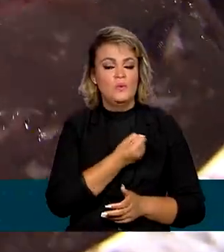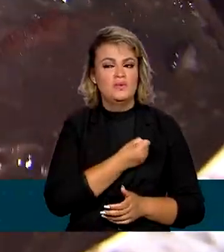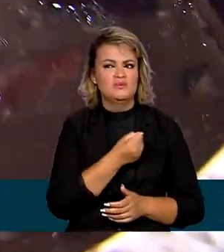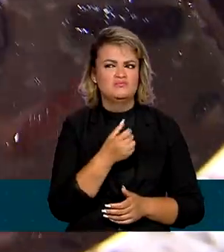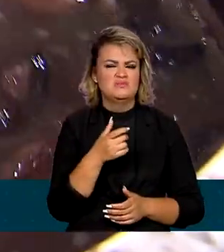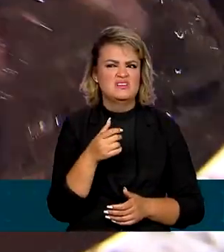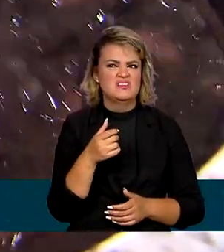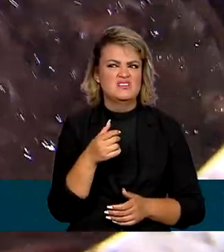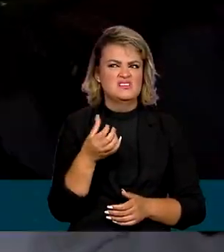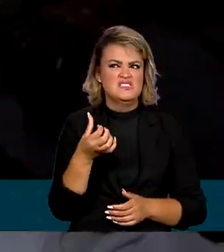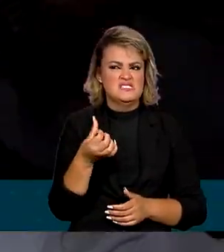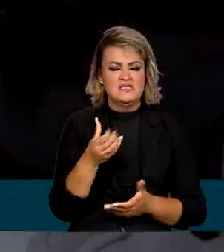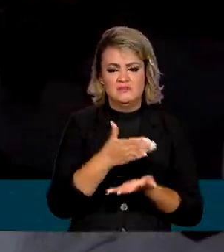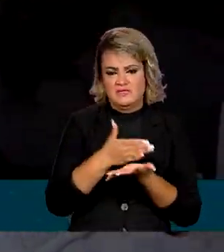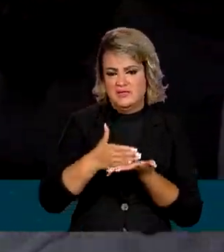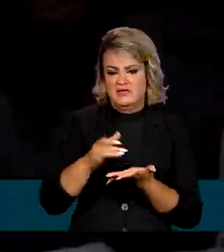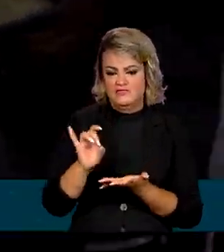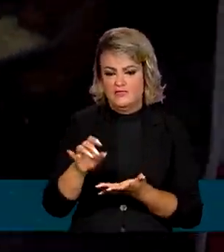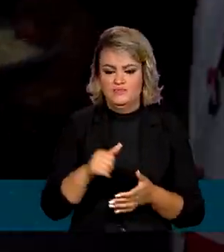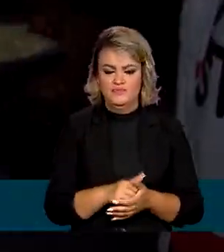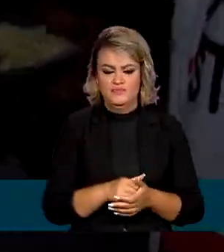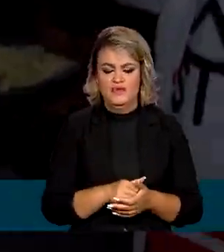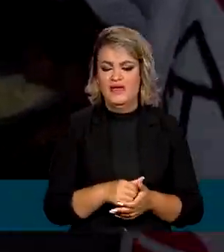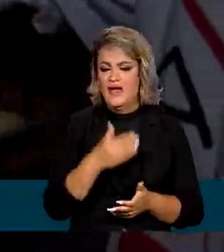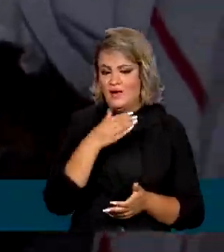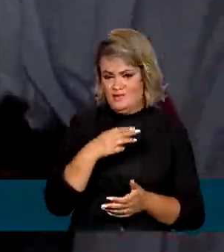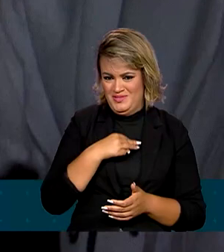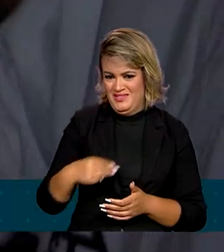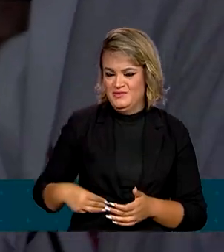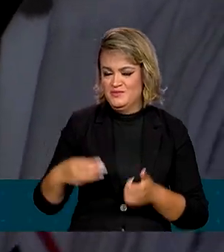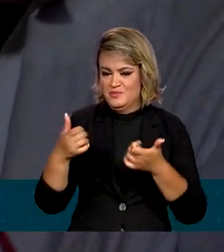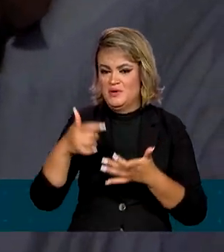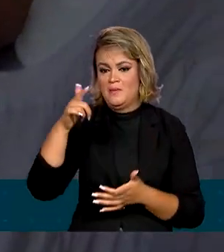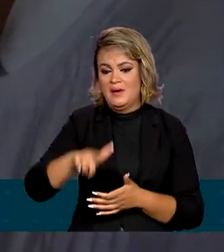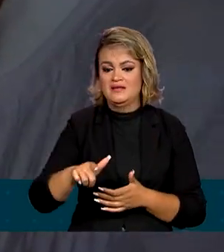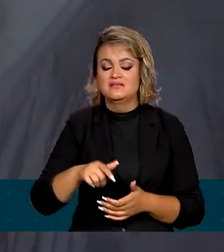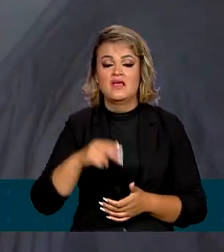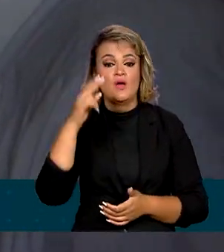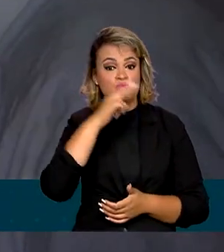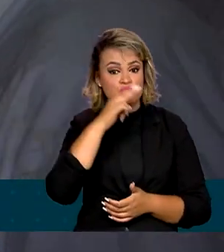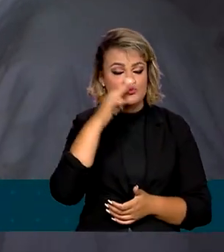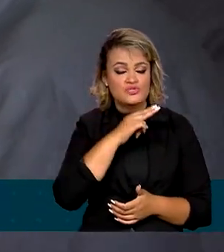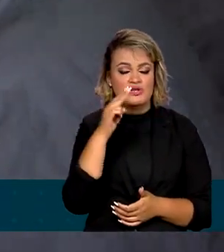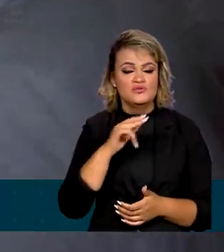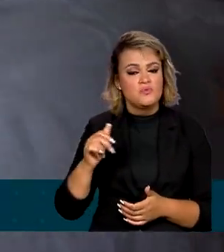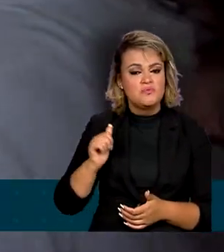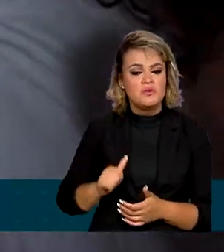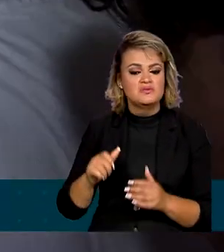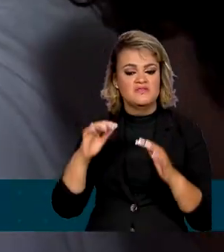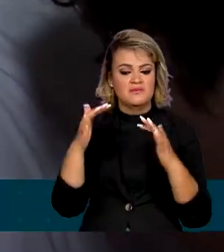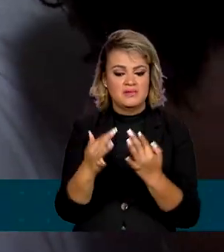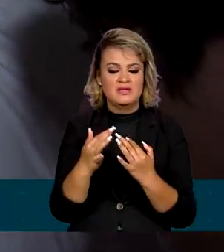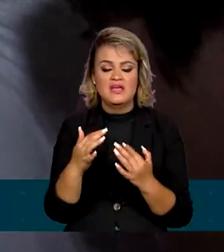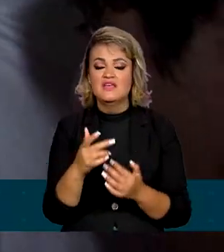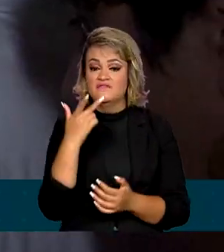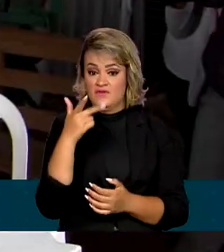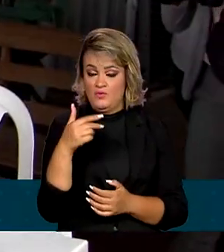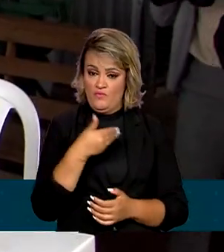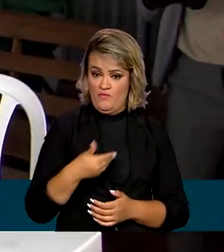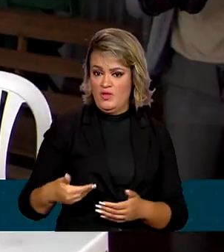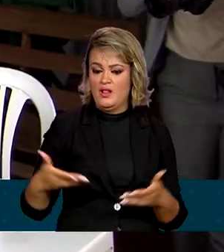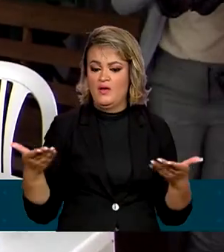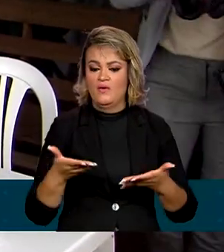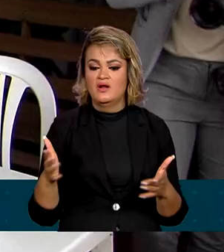de seis parcelas. O Wellington Dias destacou o caráter emergencial do Bolsa Família e disse que o governo